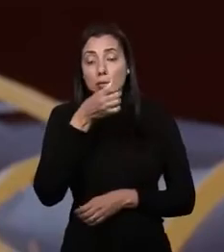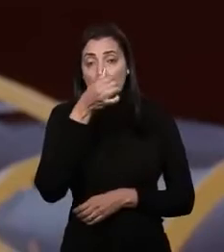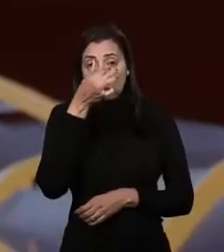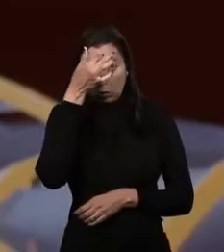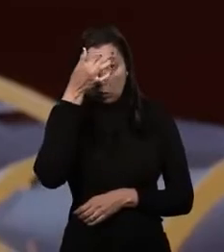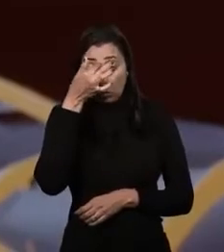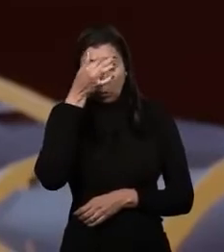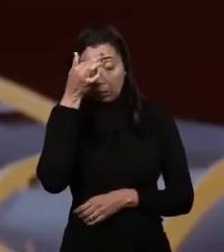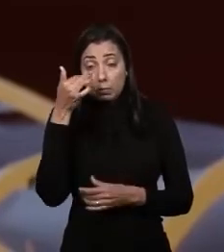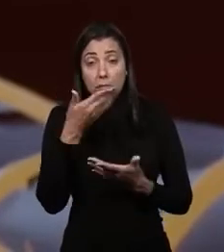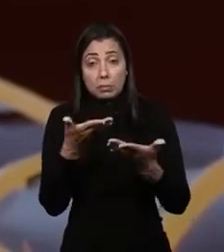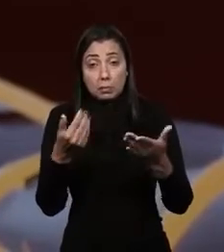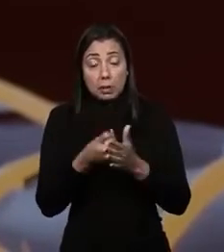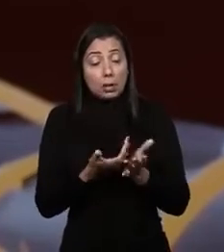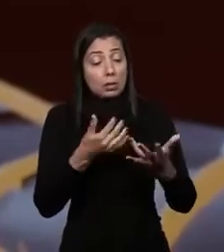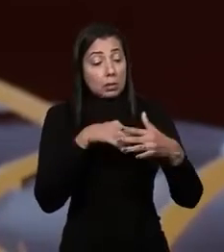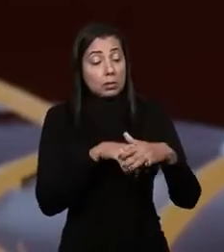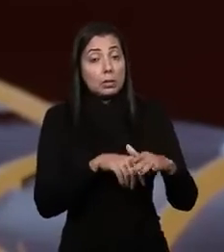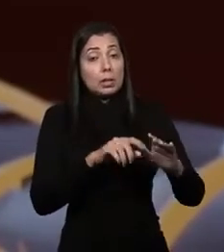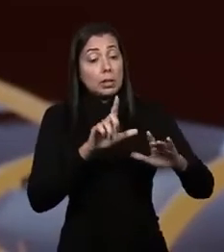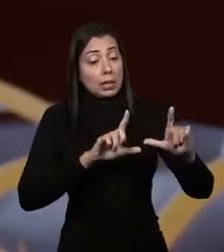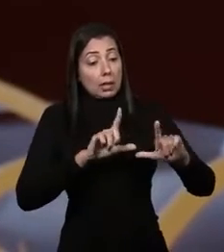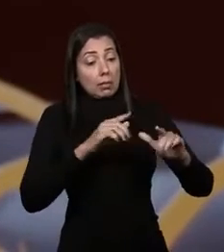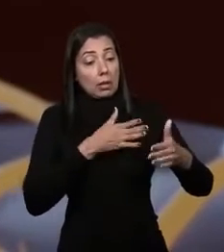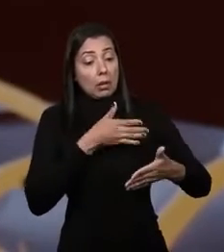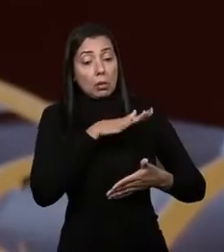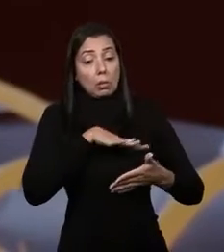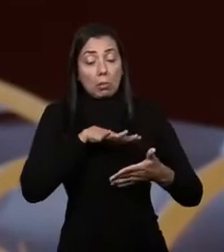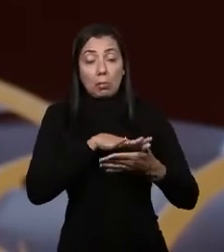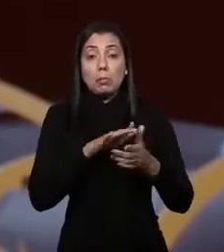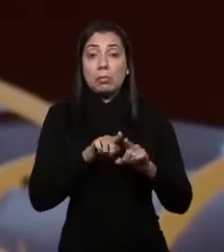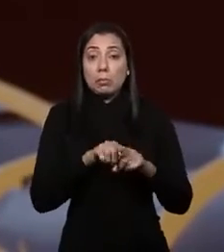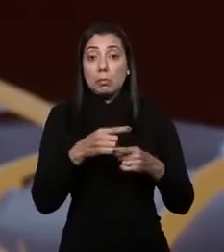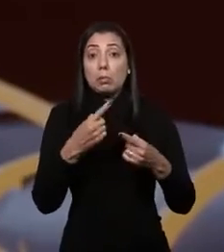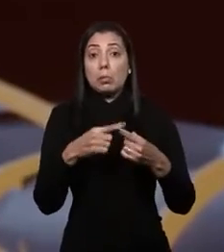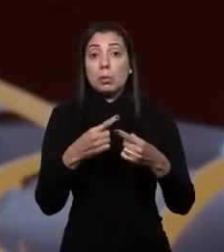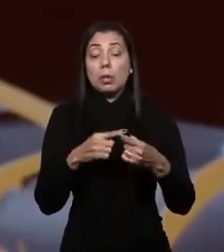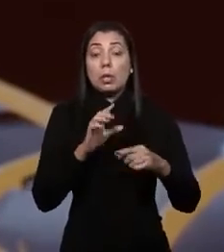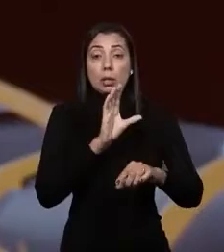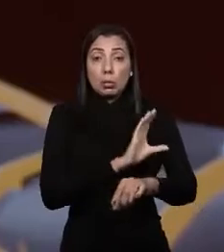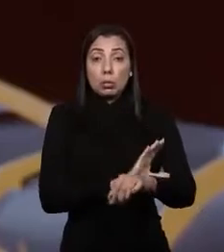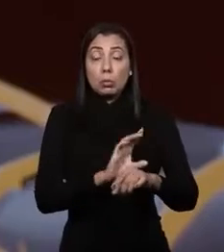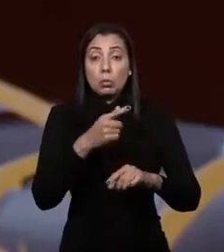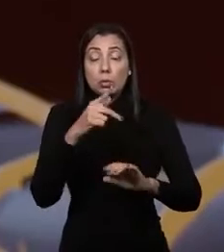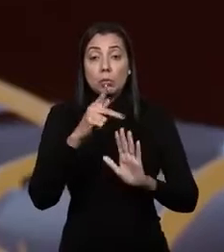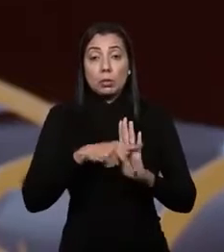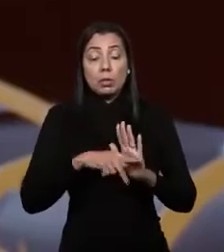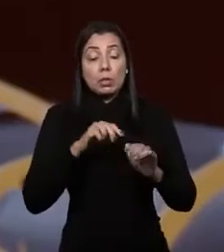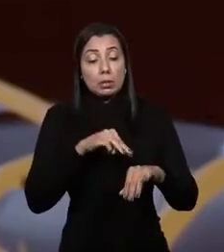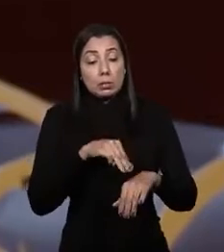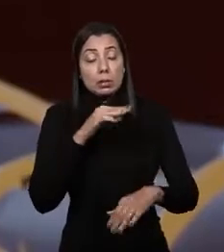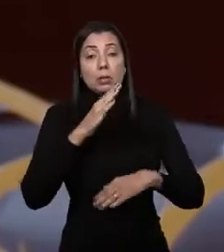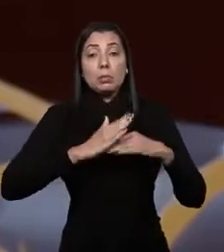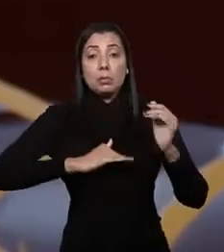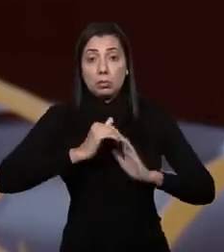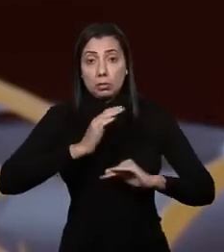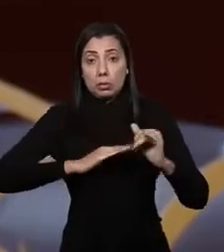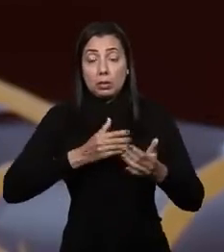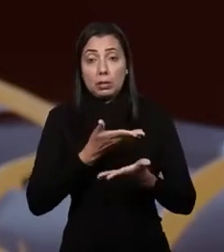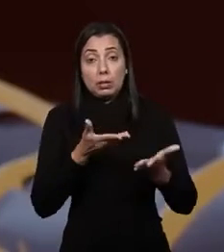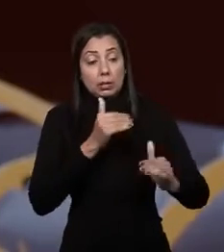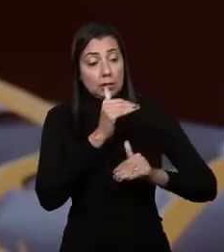Pará. Apareceu, inclusive, na mídia local e em destaque, porque no curso do seu projeto de mestrado profissional, ele